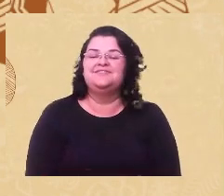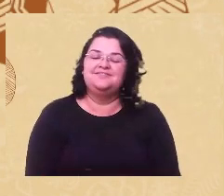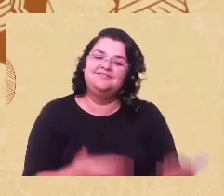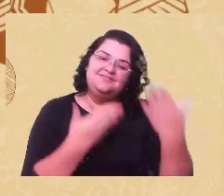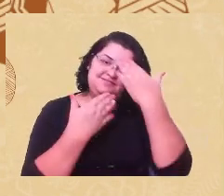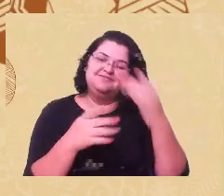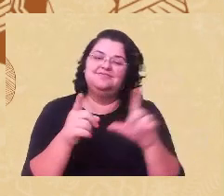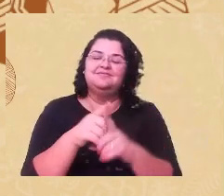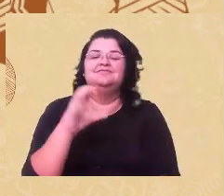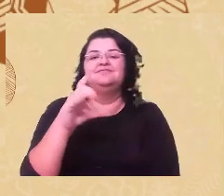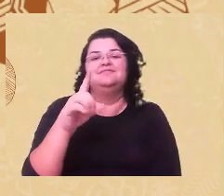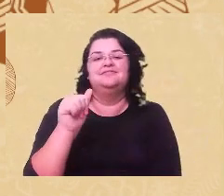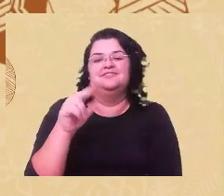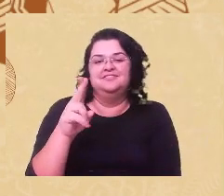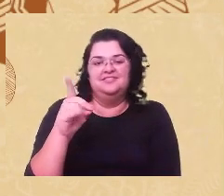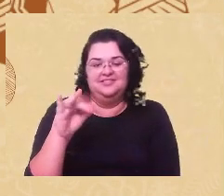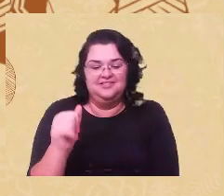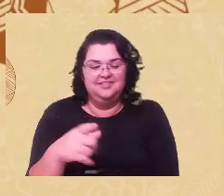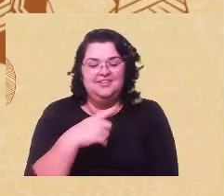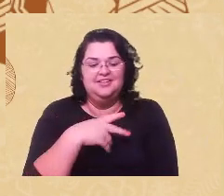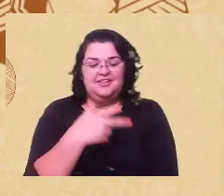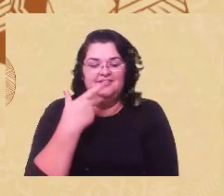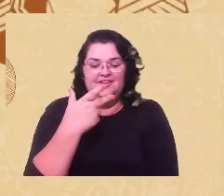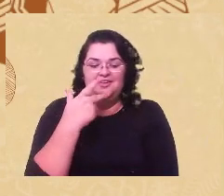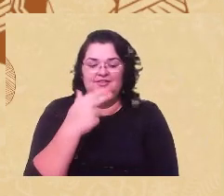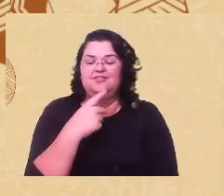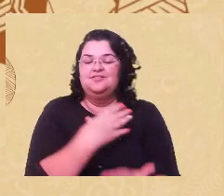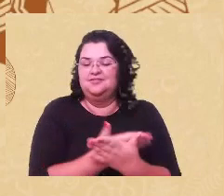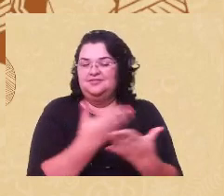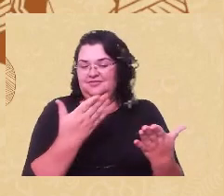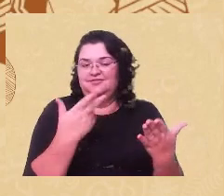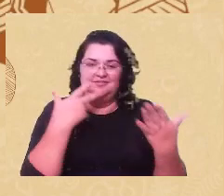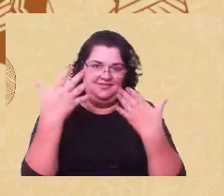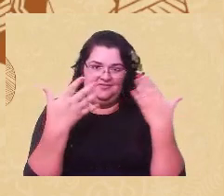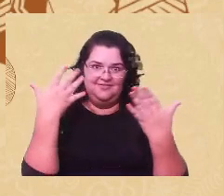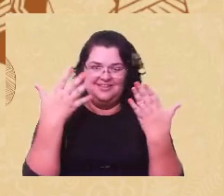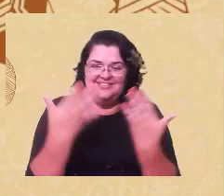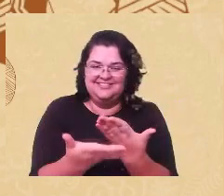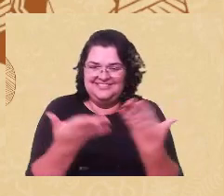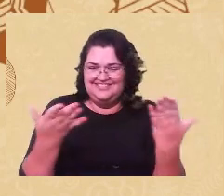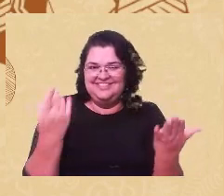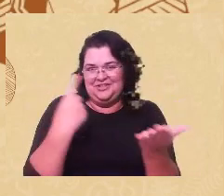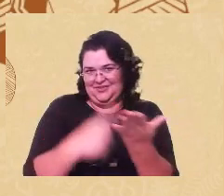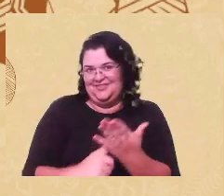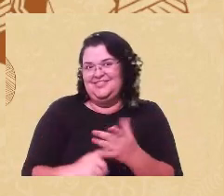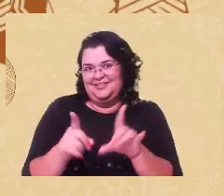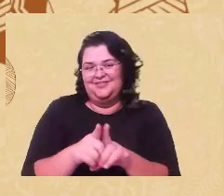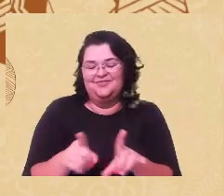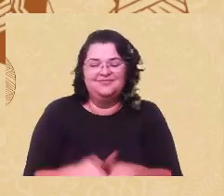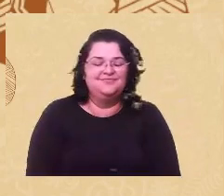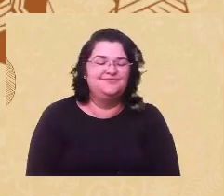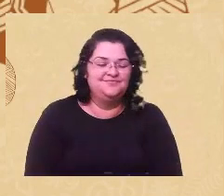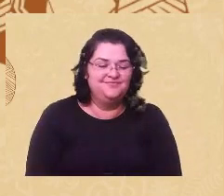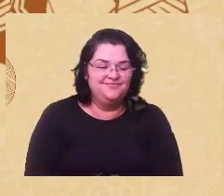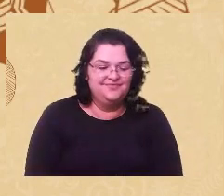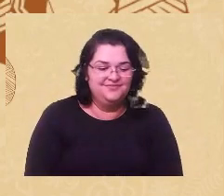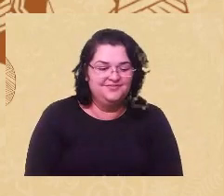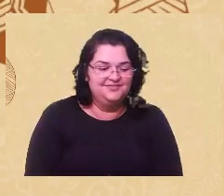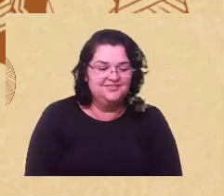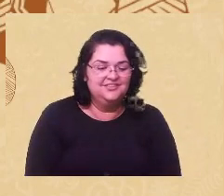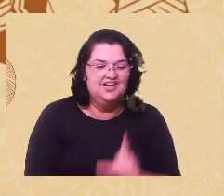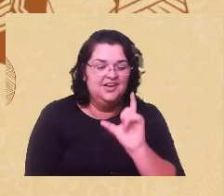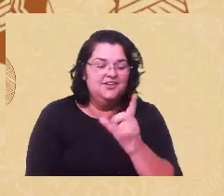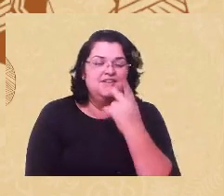Cláudia que também falou comigo sobre o evento e me convidou também e aí eu quero vou fazer um comentário muito rápido